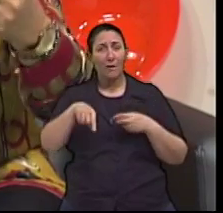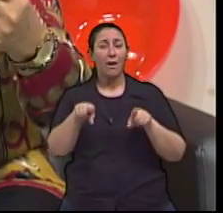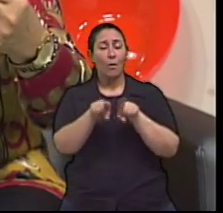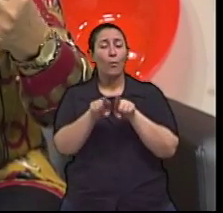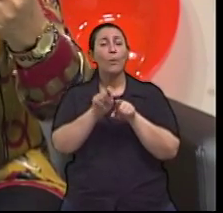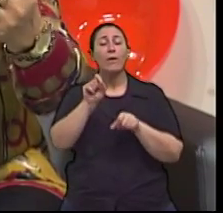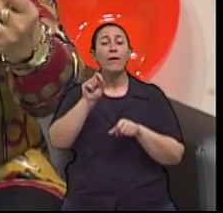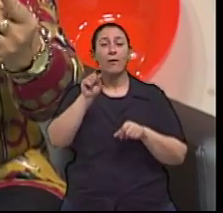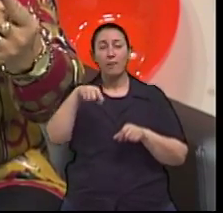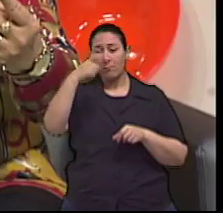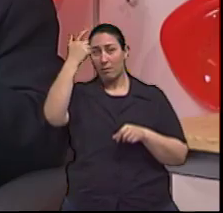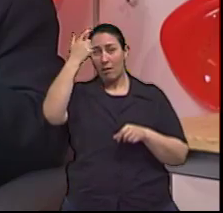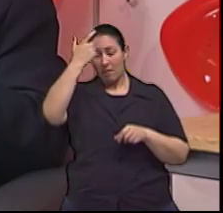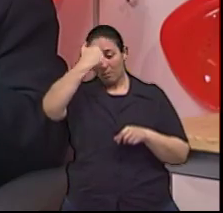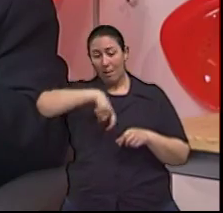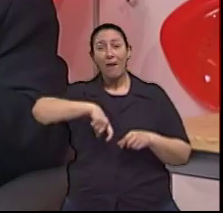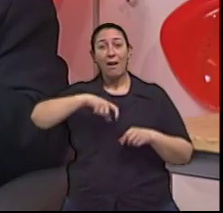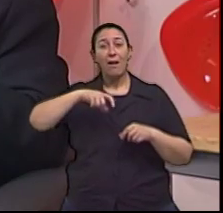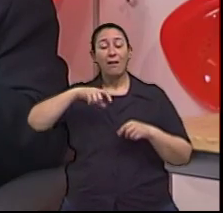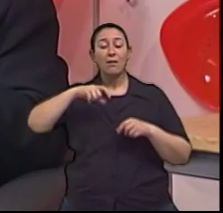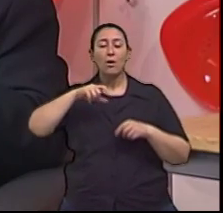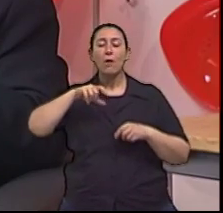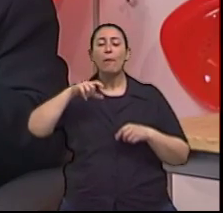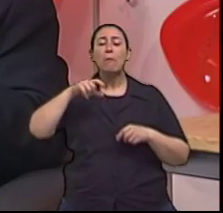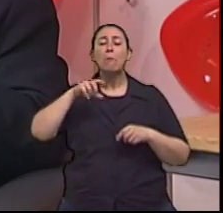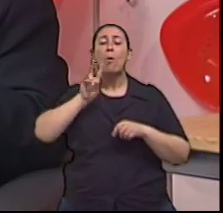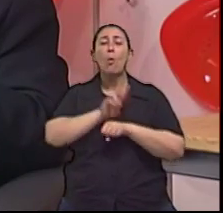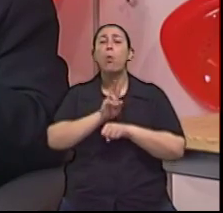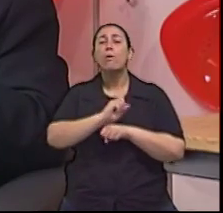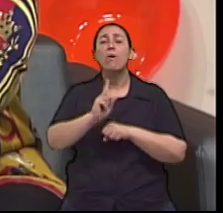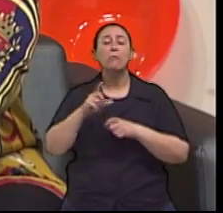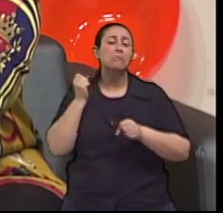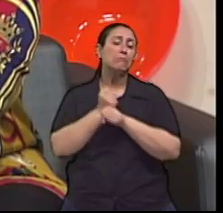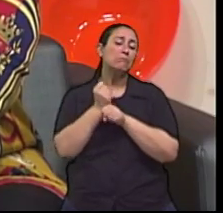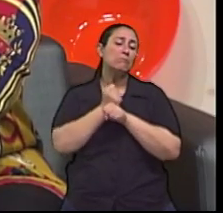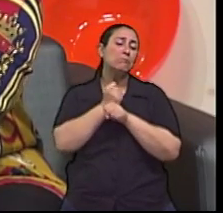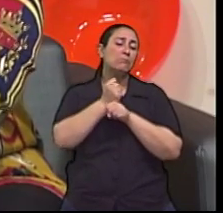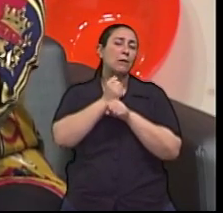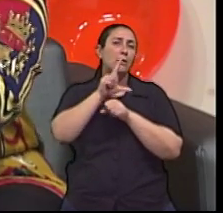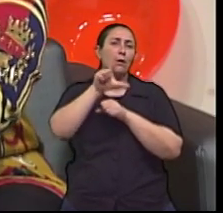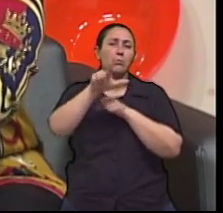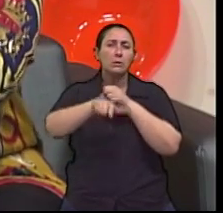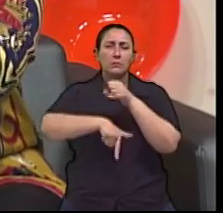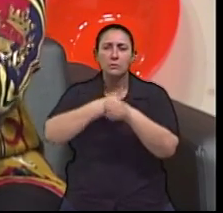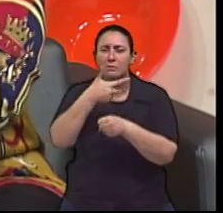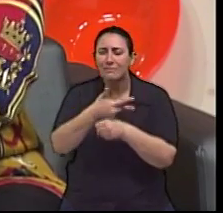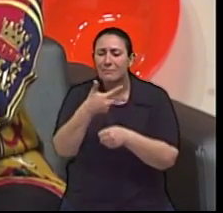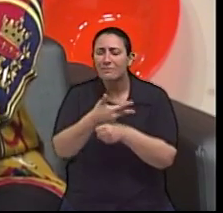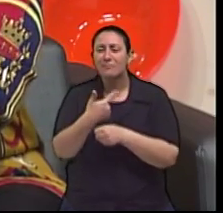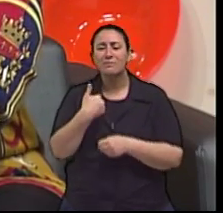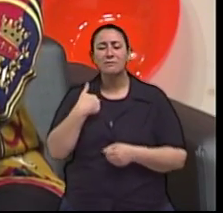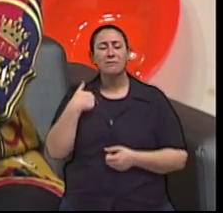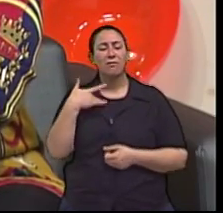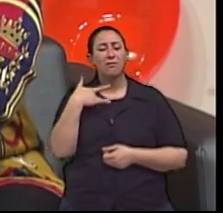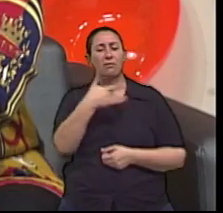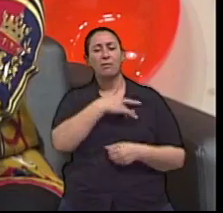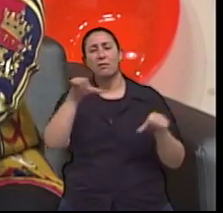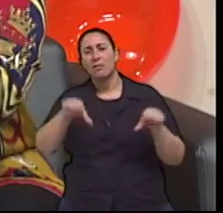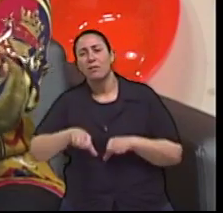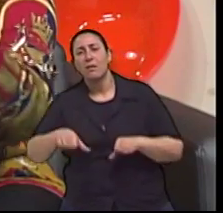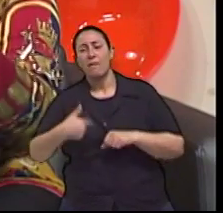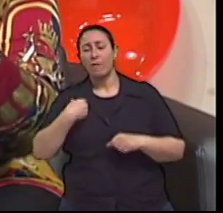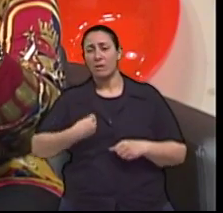Que a conta é lá no final. Aí não sabe por que que um idoso tem uma vida plenamente saudável